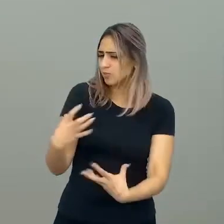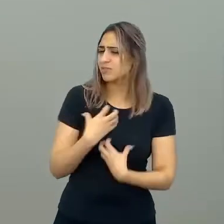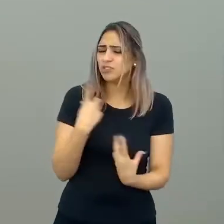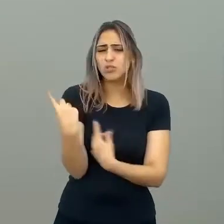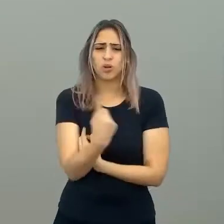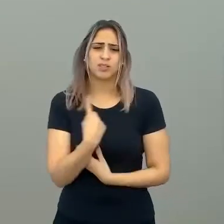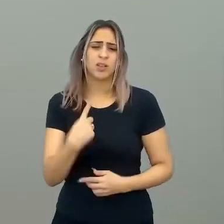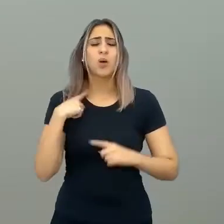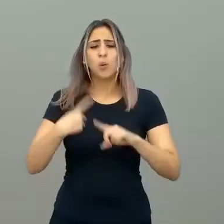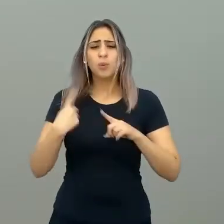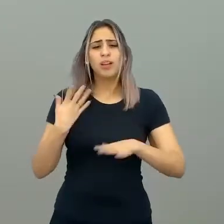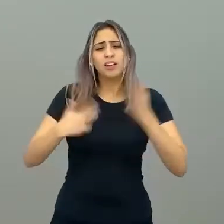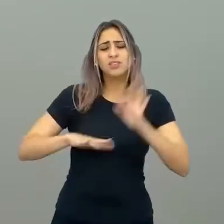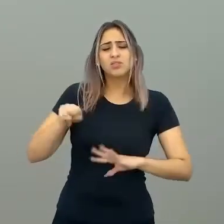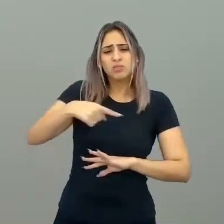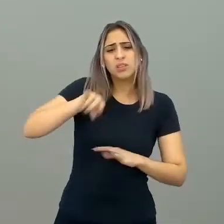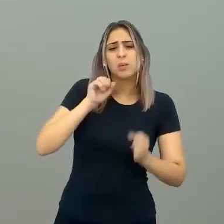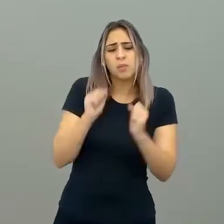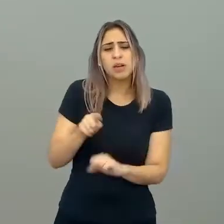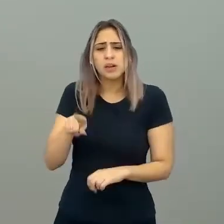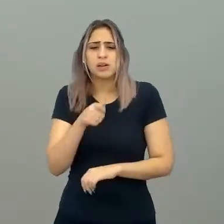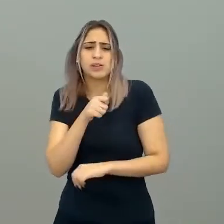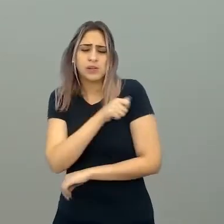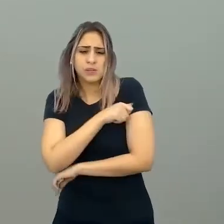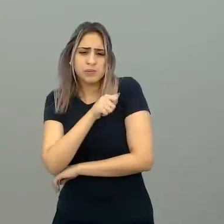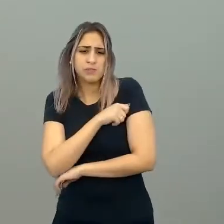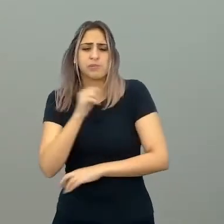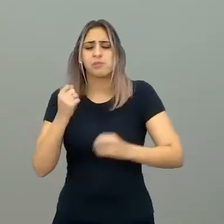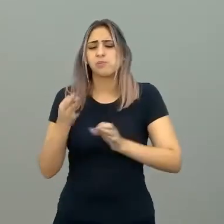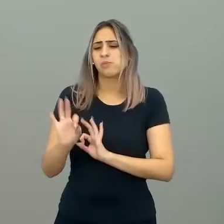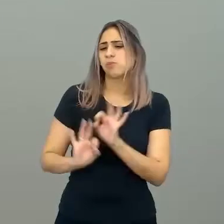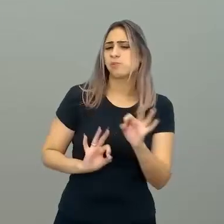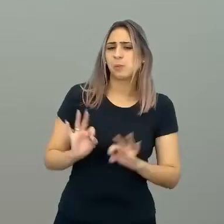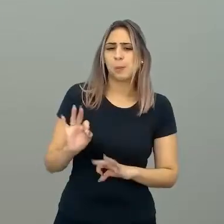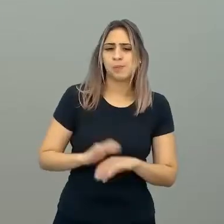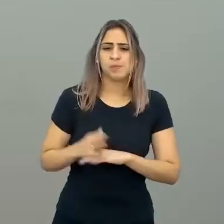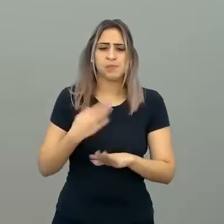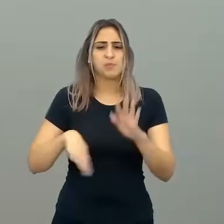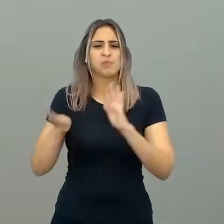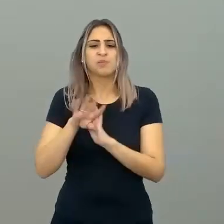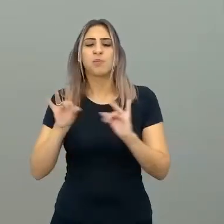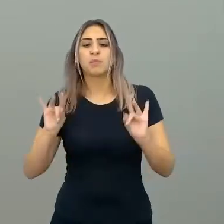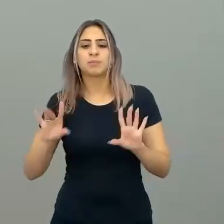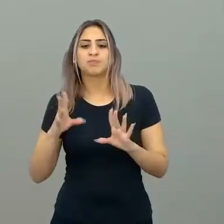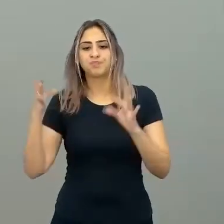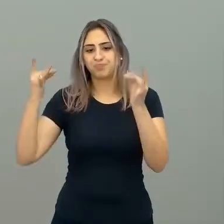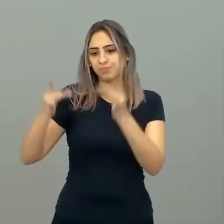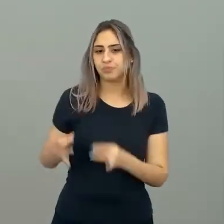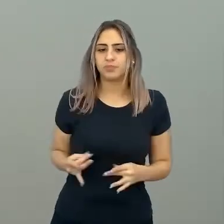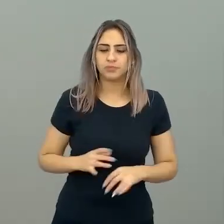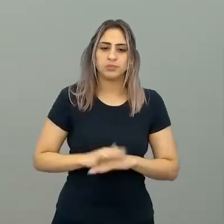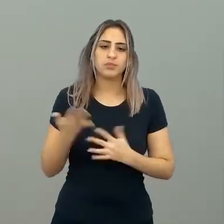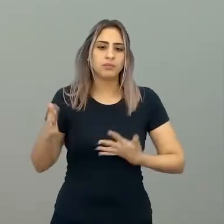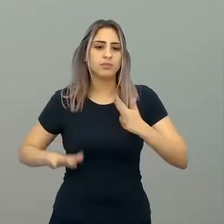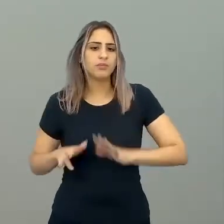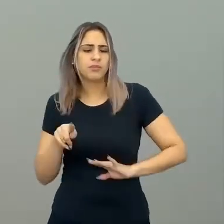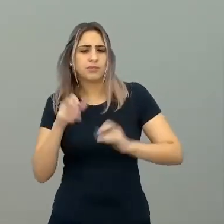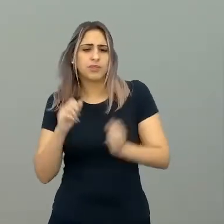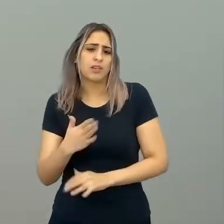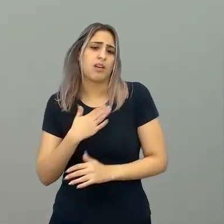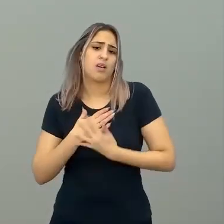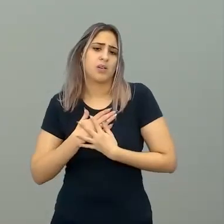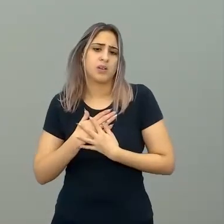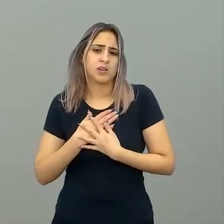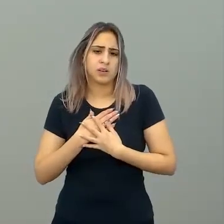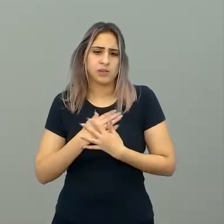sozinho. Porque, às vezes, você pode ser um estudante super organizado, super, assim, ó, detalhista. Às vezes, você pode ser eu.